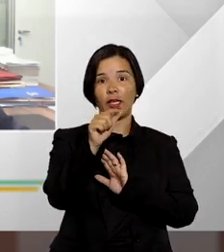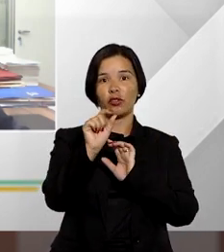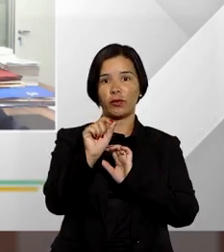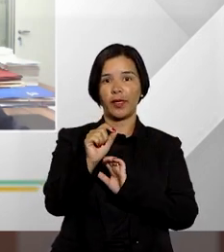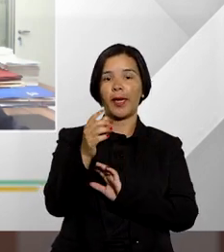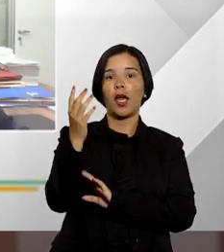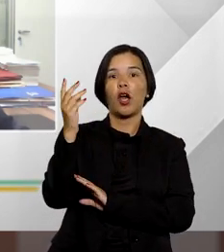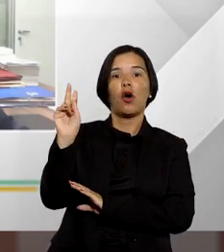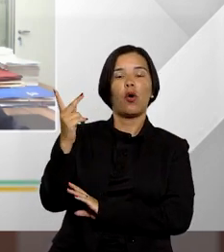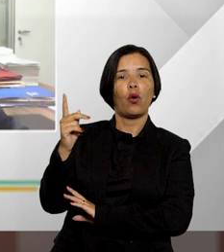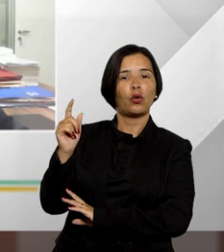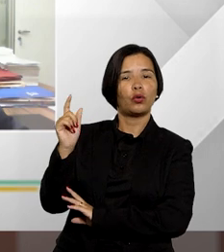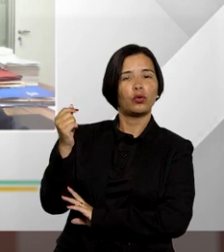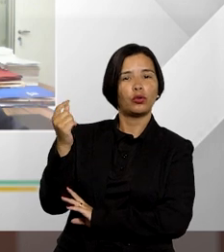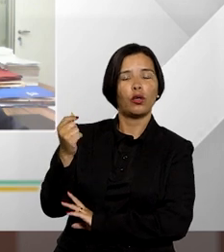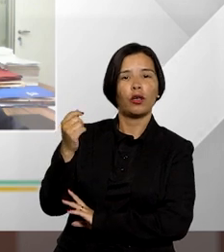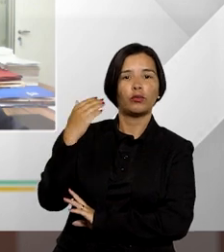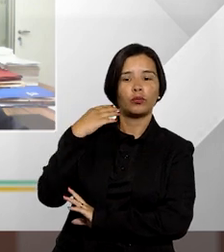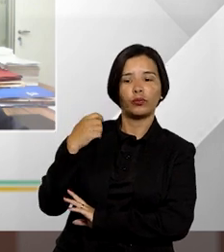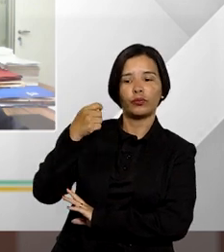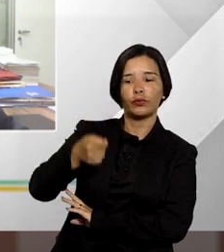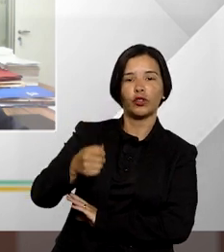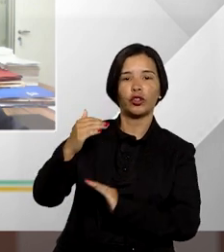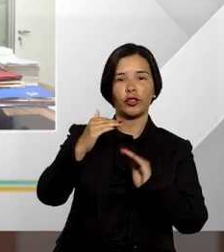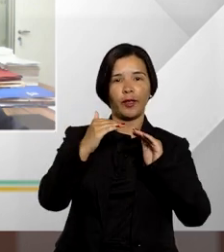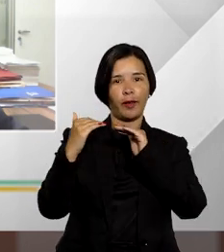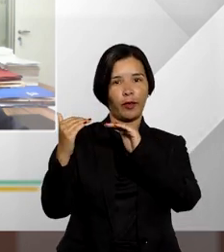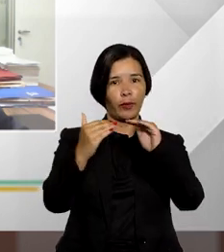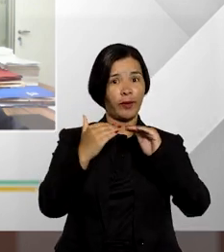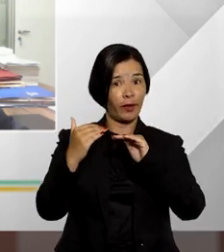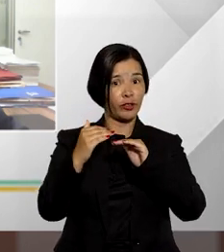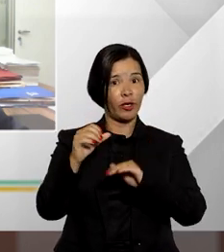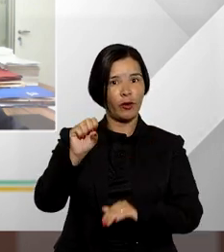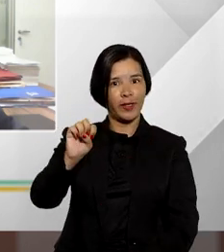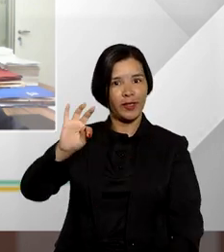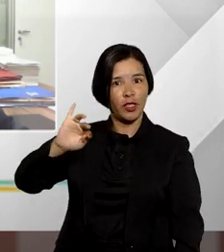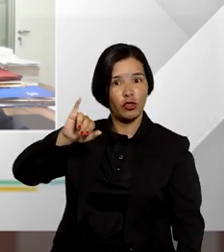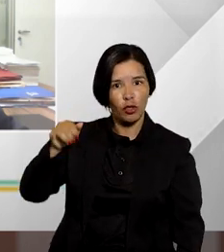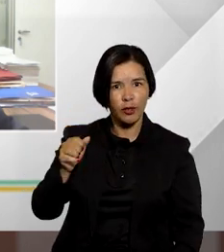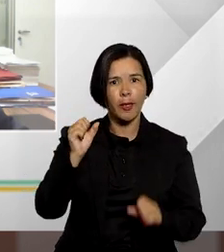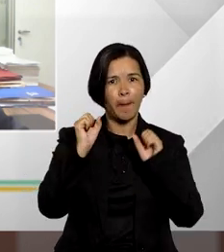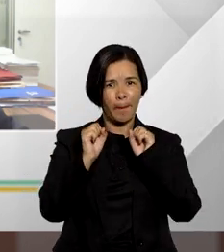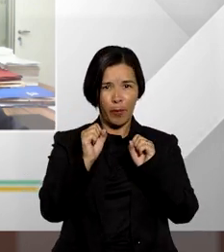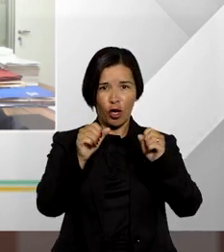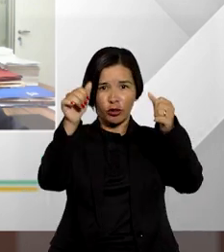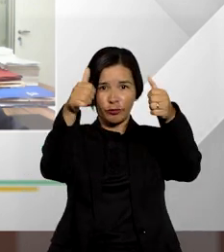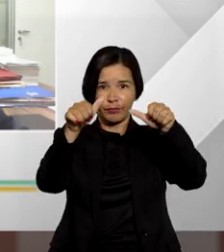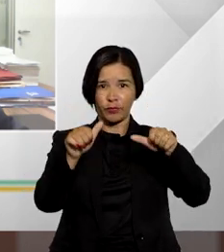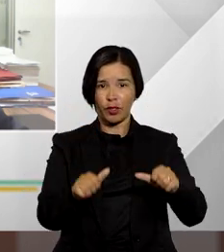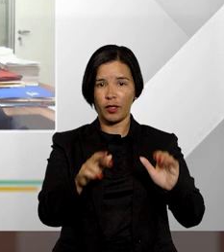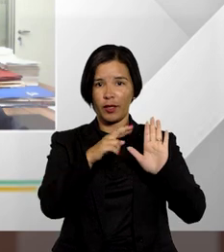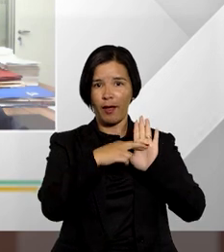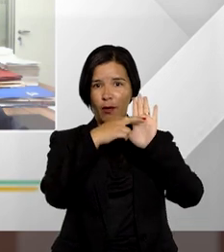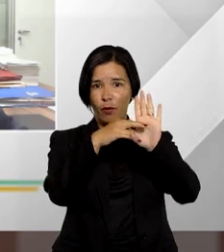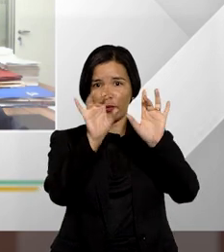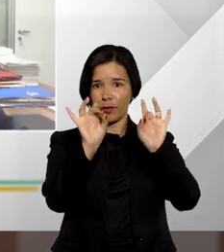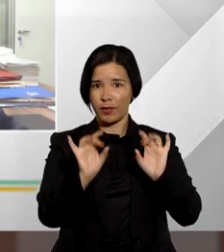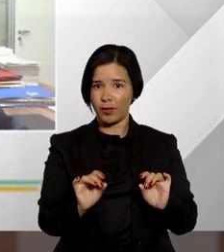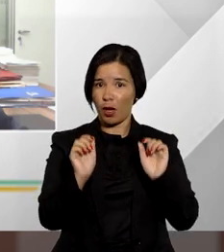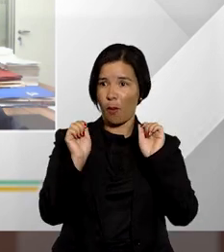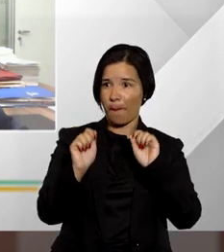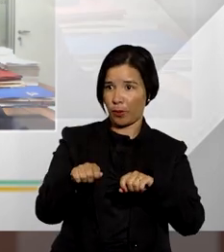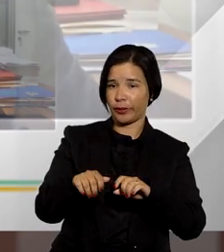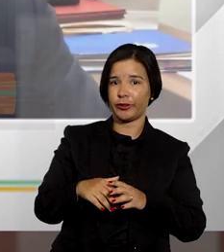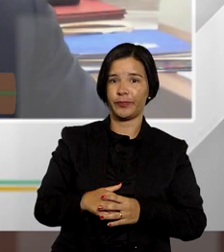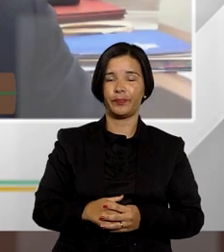condenação em honorários quando feita por juízo de equidade o STJ pode reavaliar em sede de recurso especial doutor